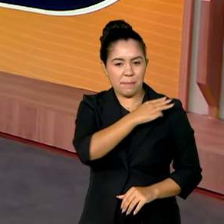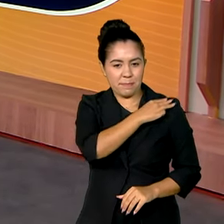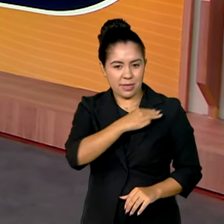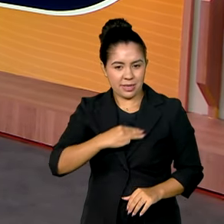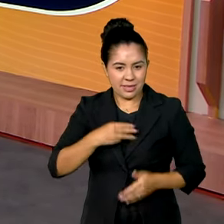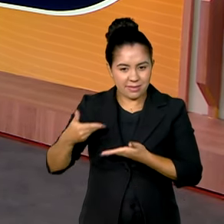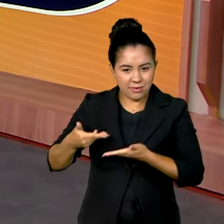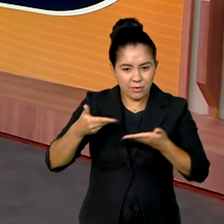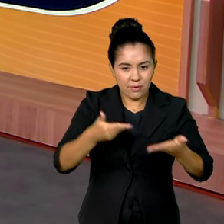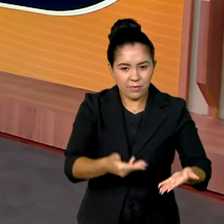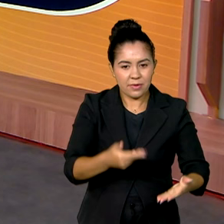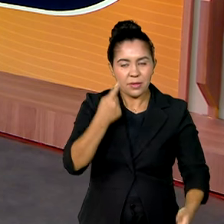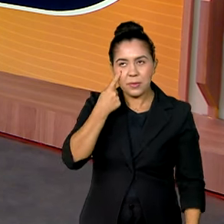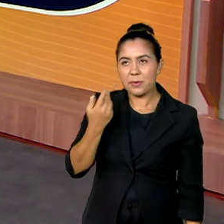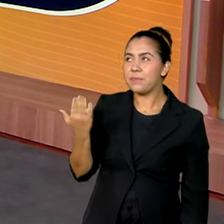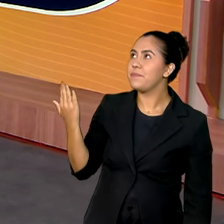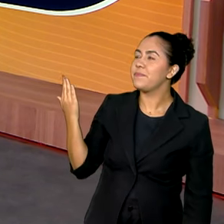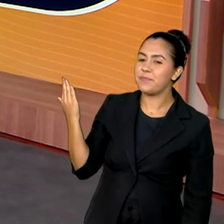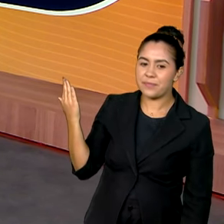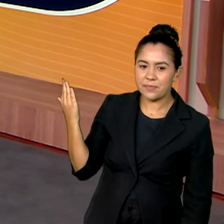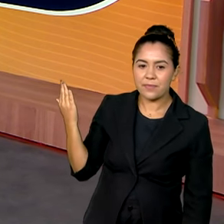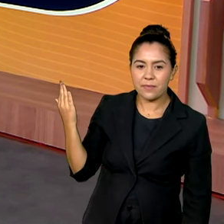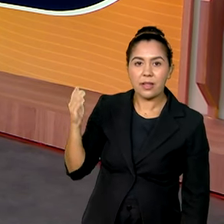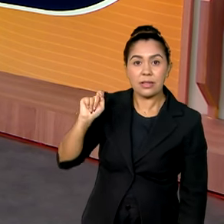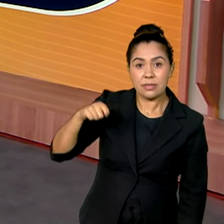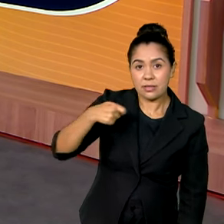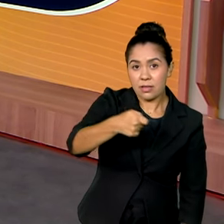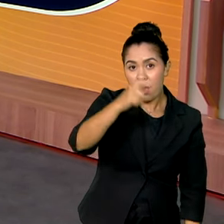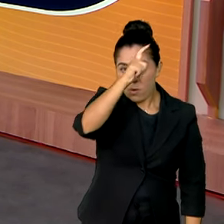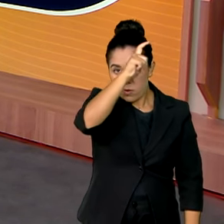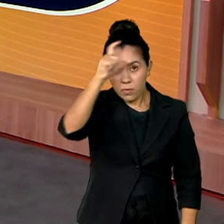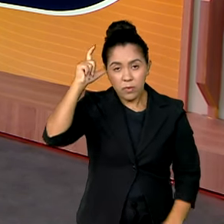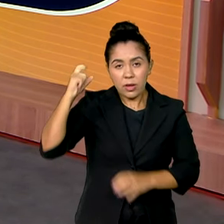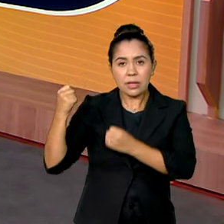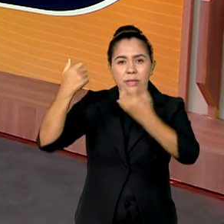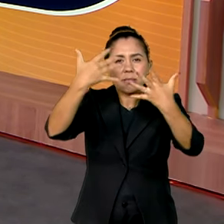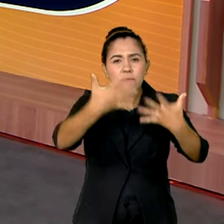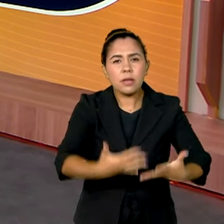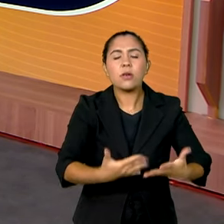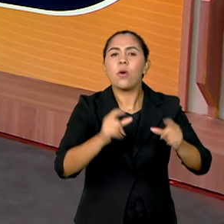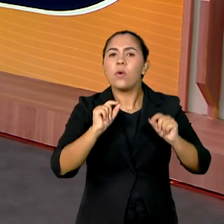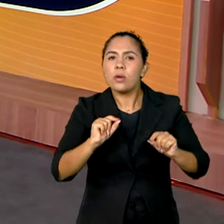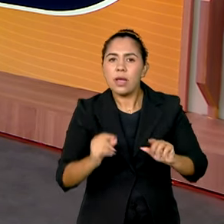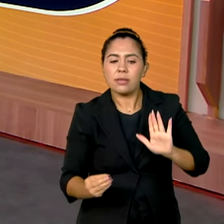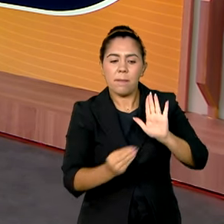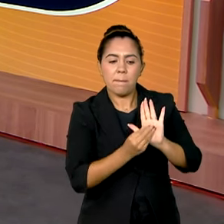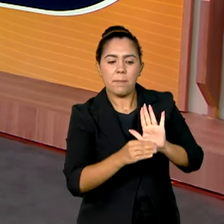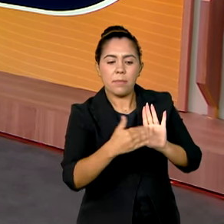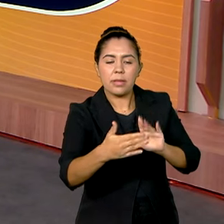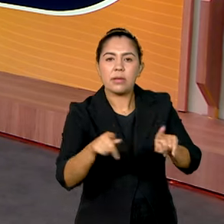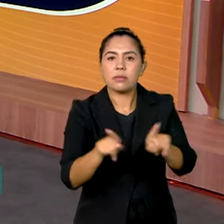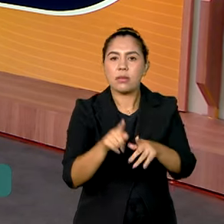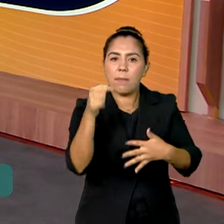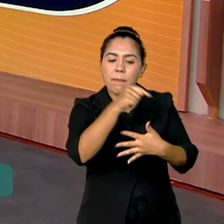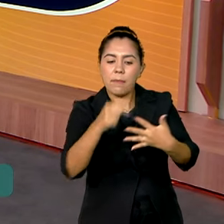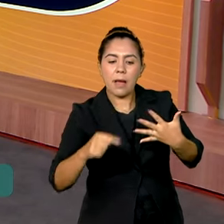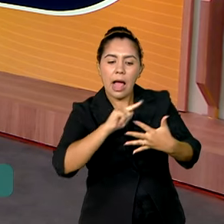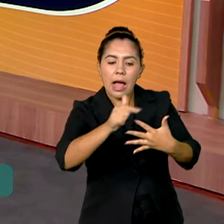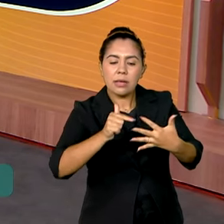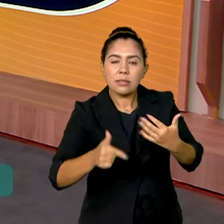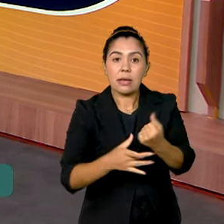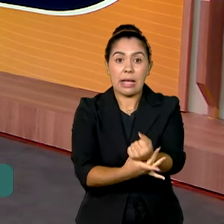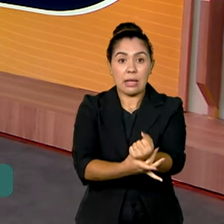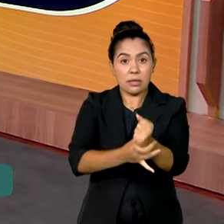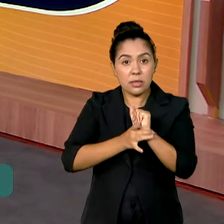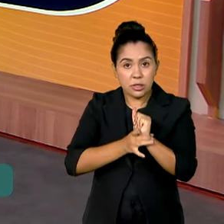Justiça e Segurança Pública. O ministro falou das ações que o governo federal implementou para garantir a tranquilidade nas eleições municipais